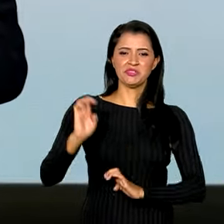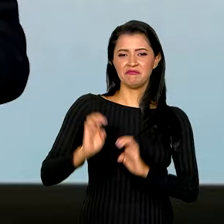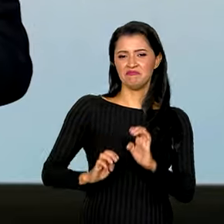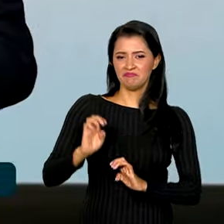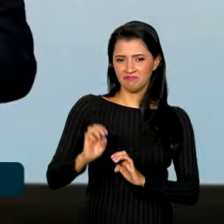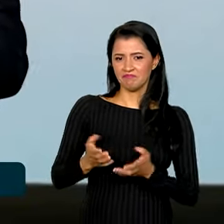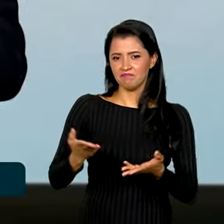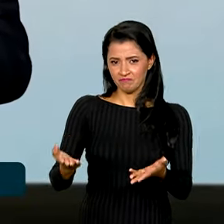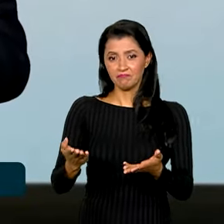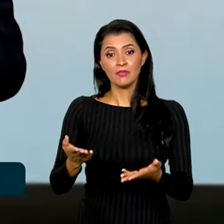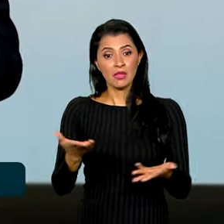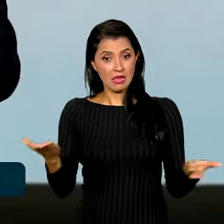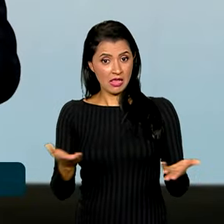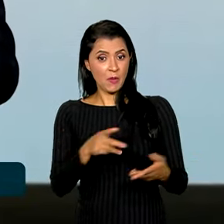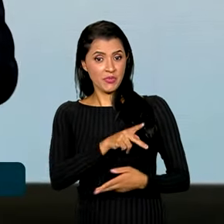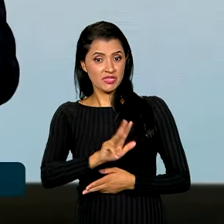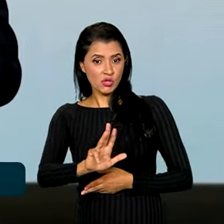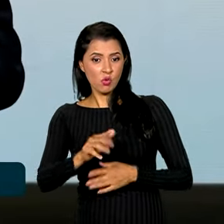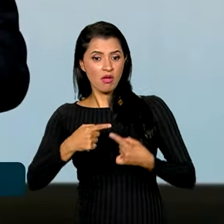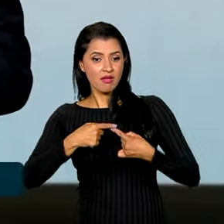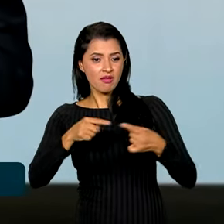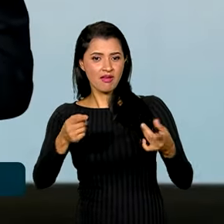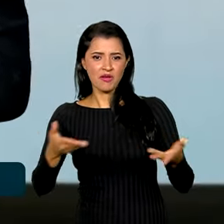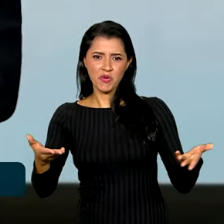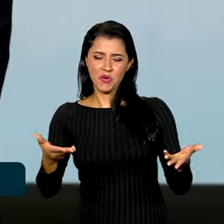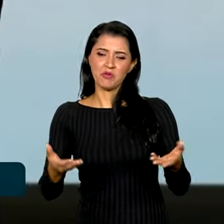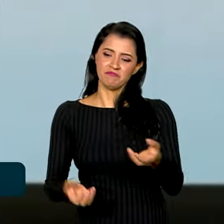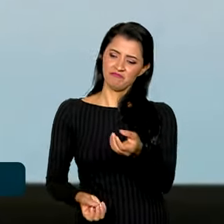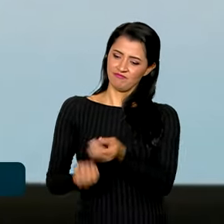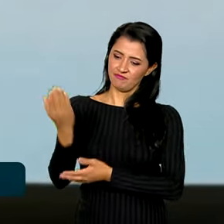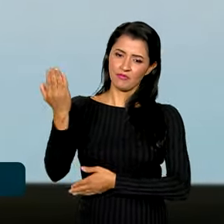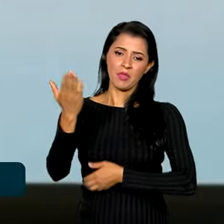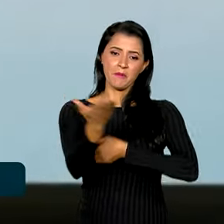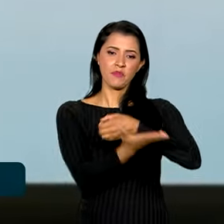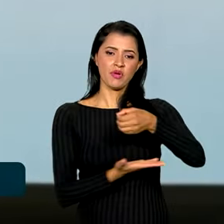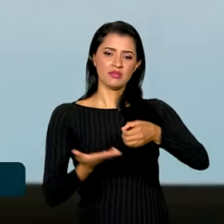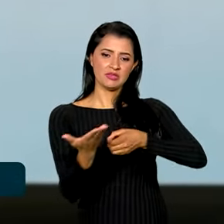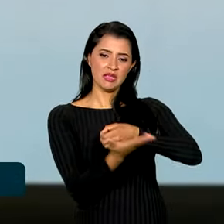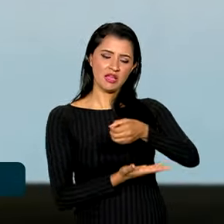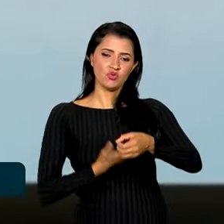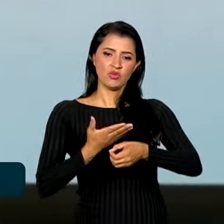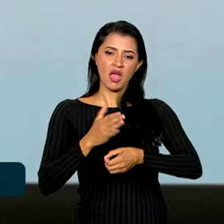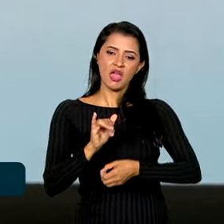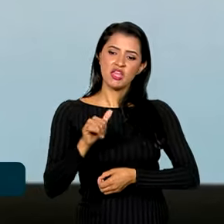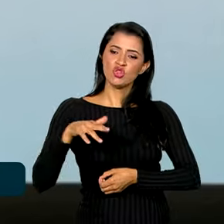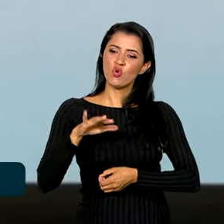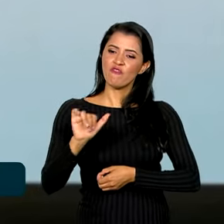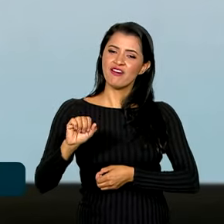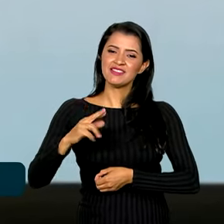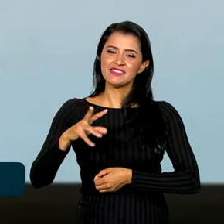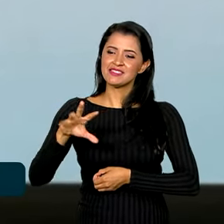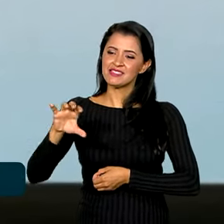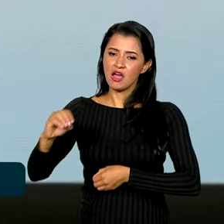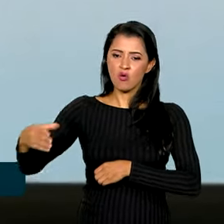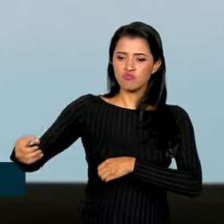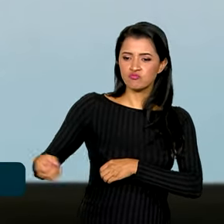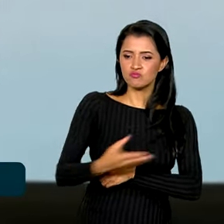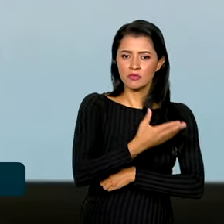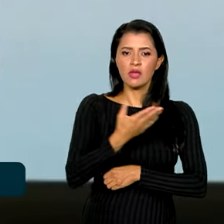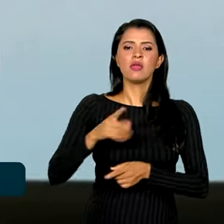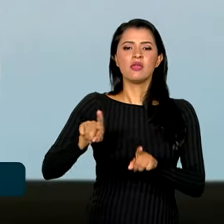que o presidente Lula lançou, baseada na inovação e na